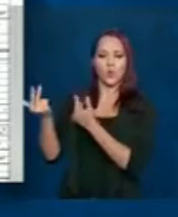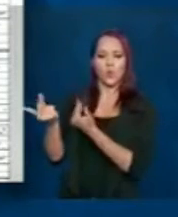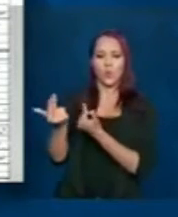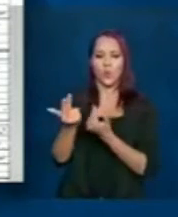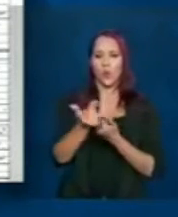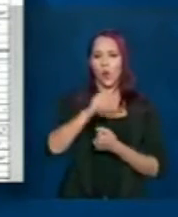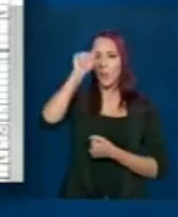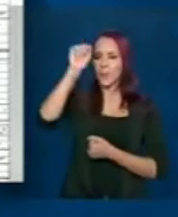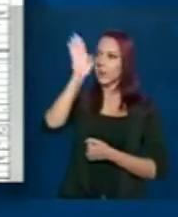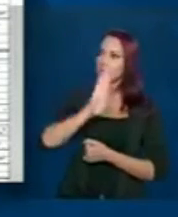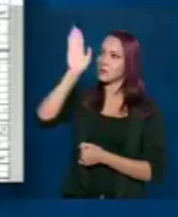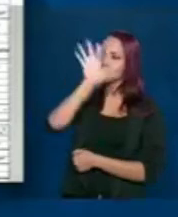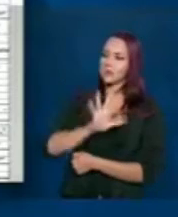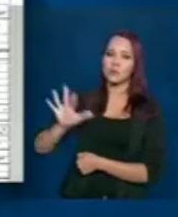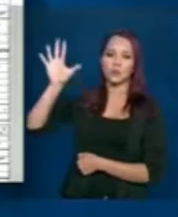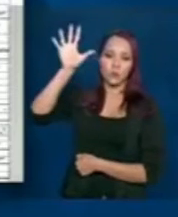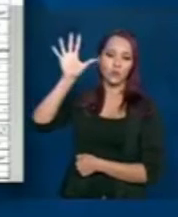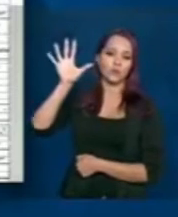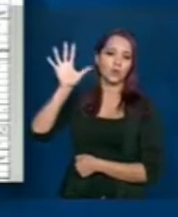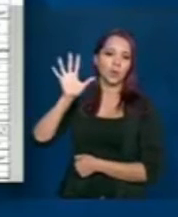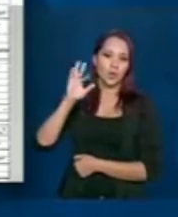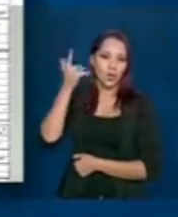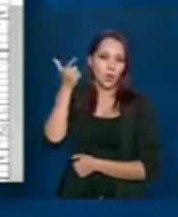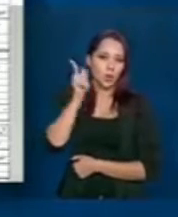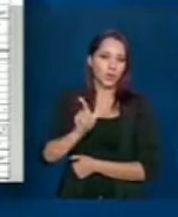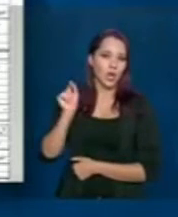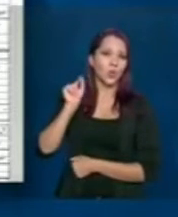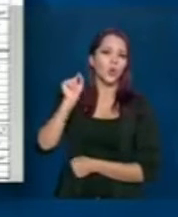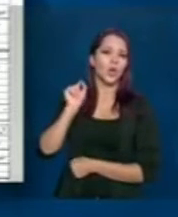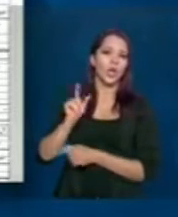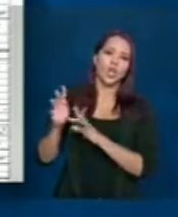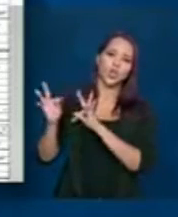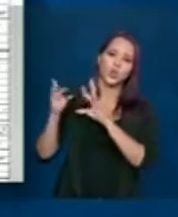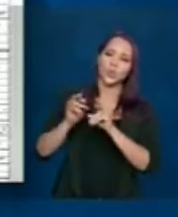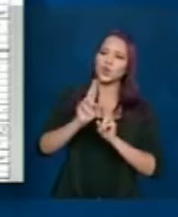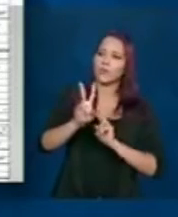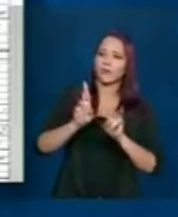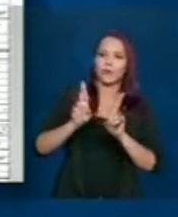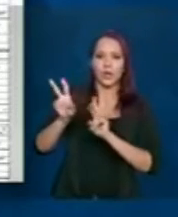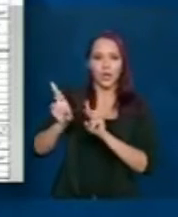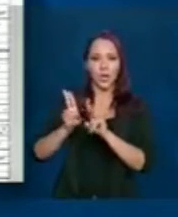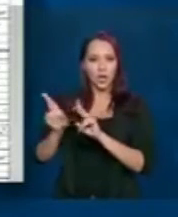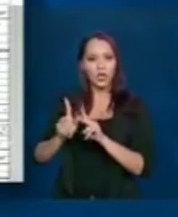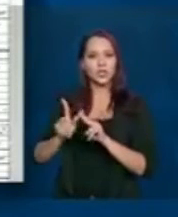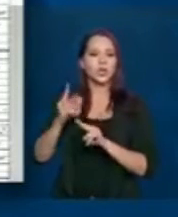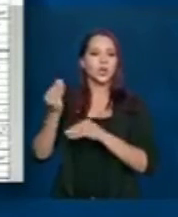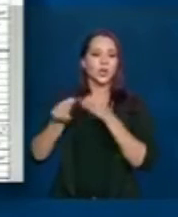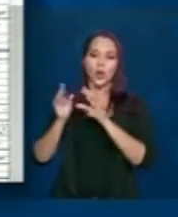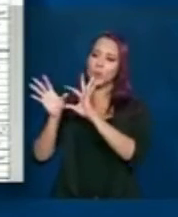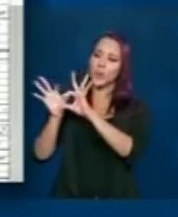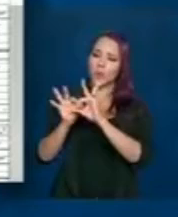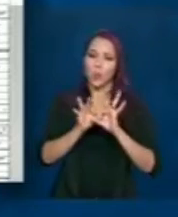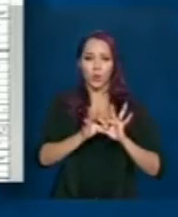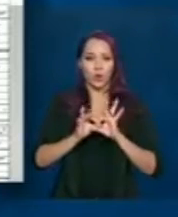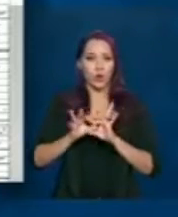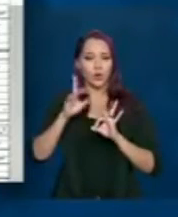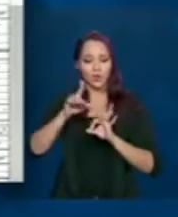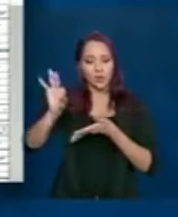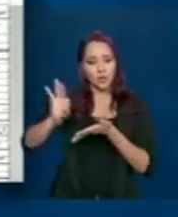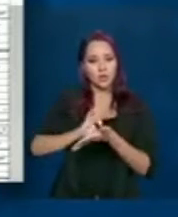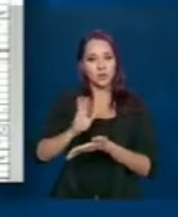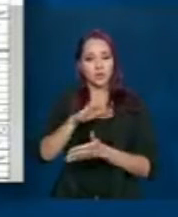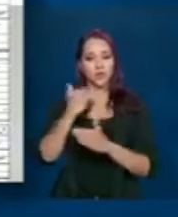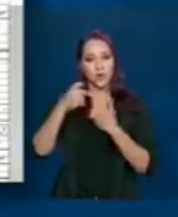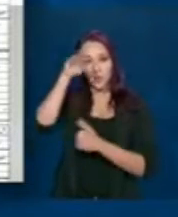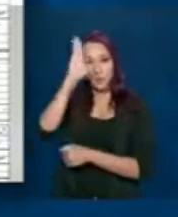nacionalmente e conseguimos, por meio dele, unificar todas as diferentes formas de entrada de registro de óbito no